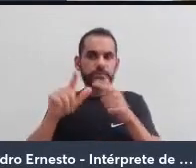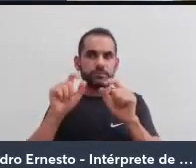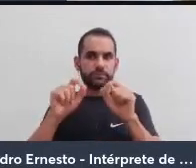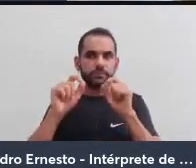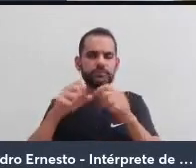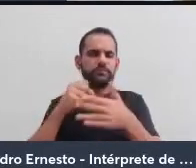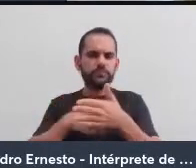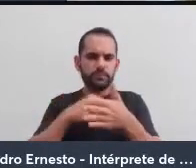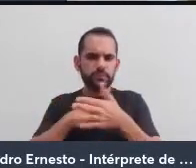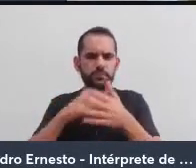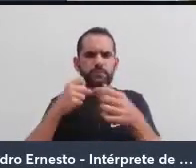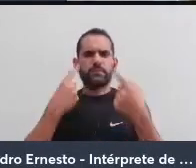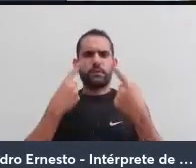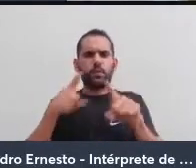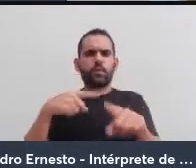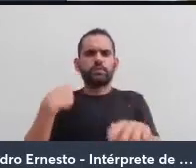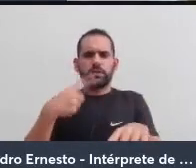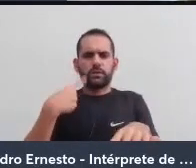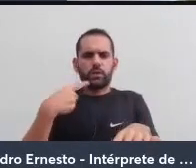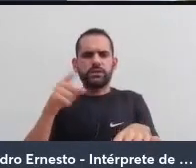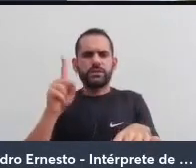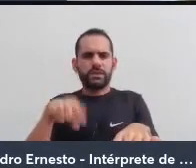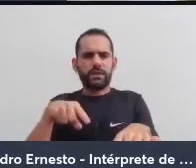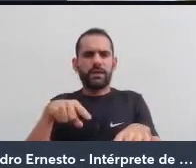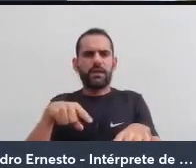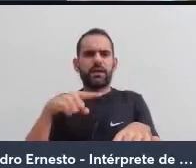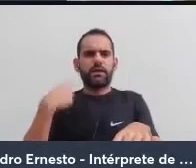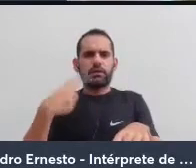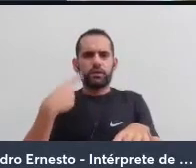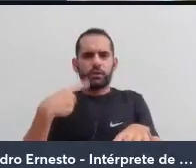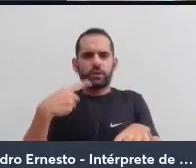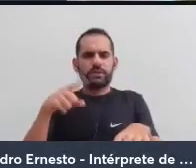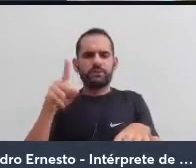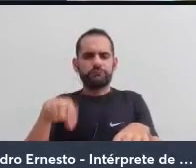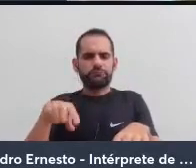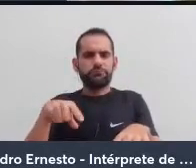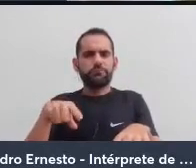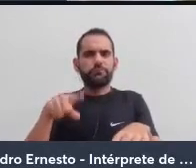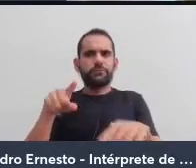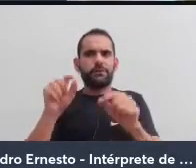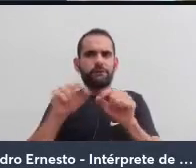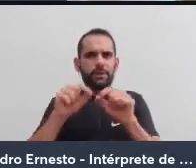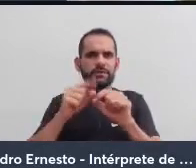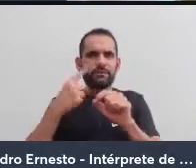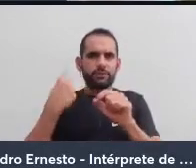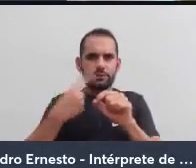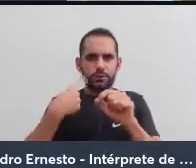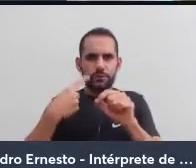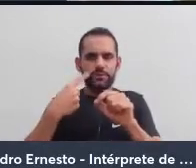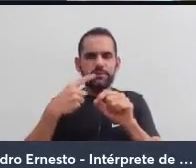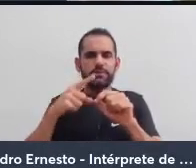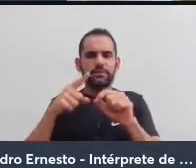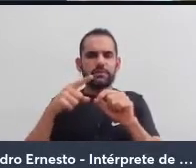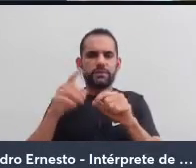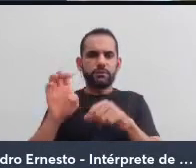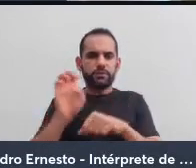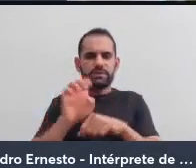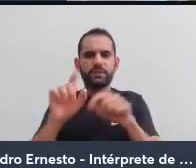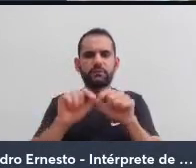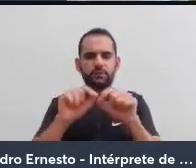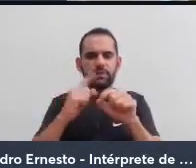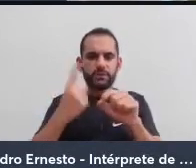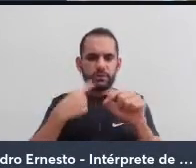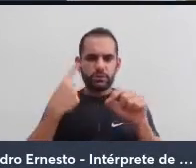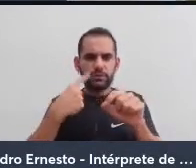que nós somos, recusarmos aquilo que nós somos, porque é aquilo que fizeram de nós, é aquilo que o Estado fez de nós,